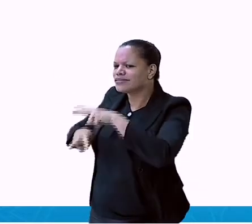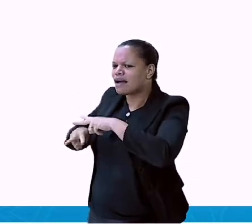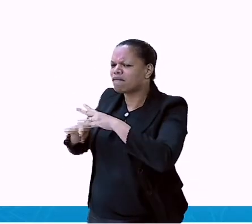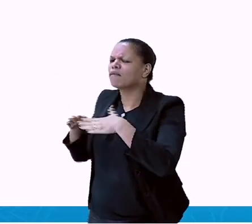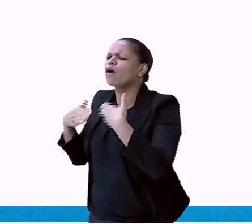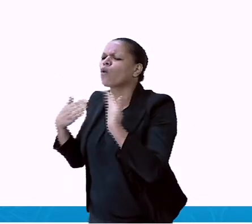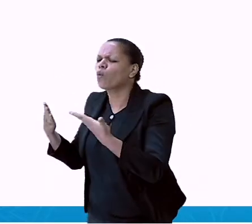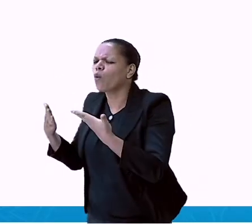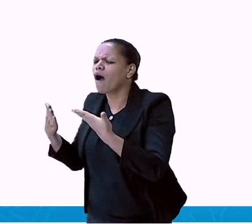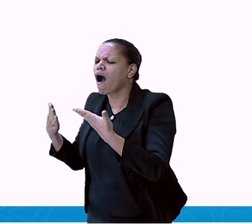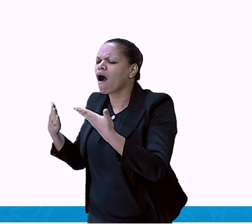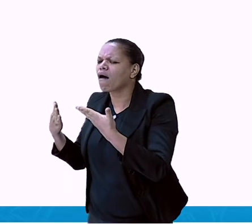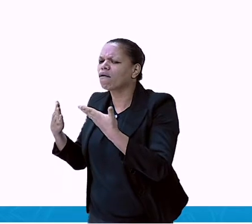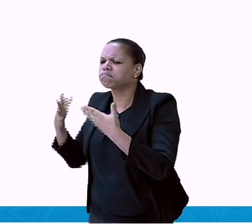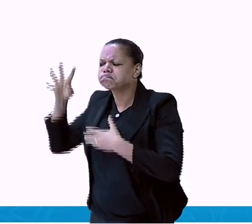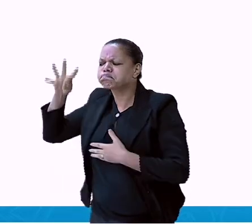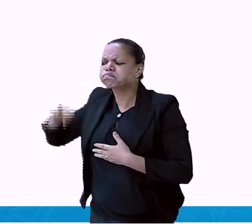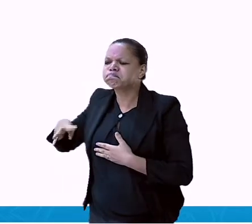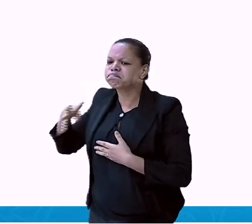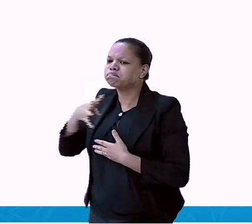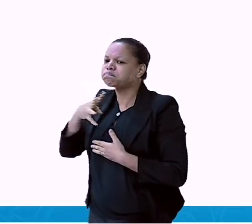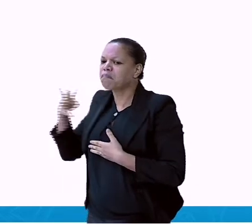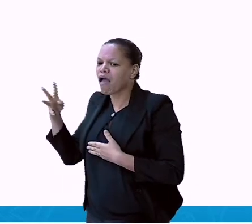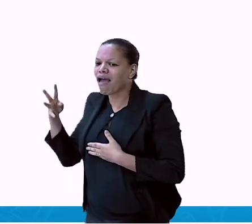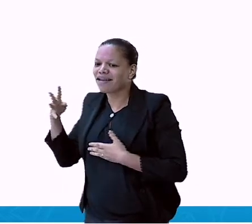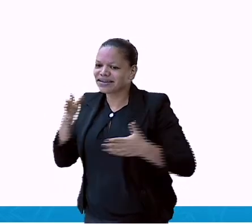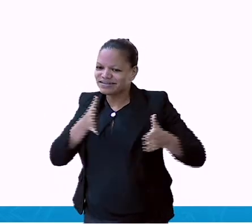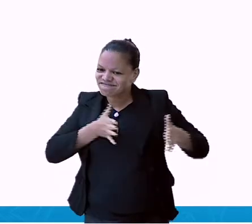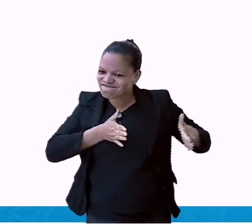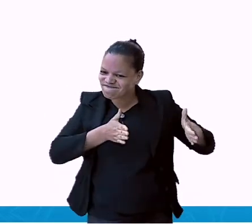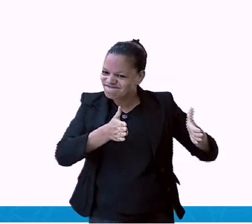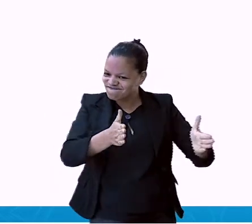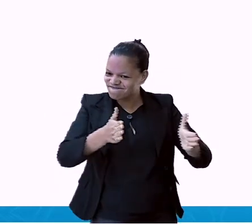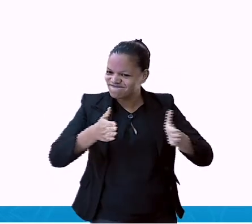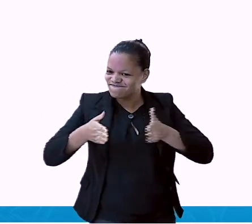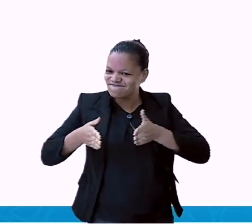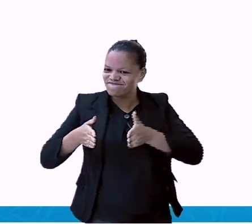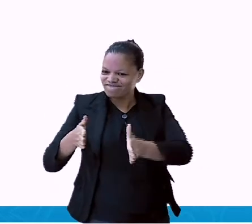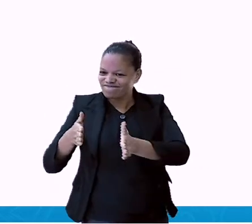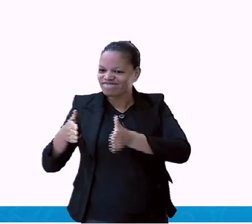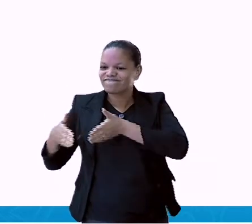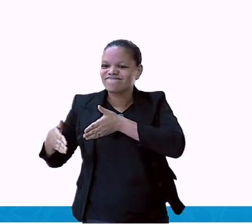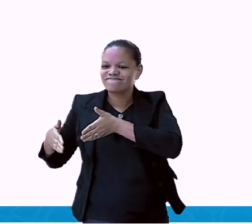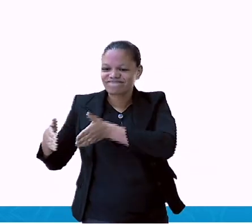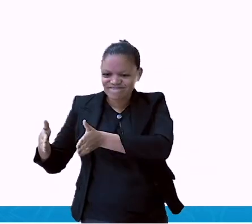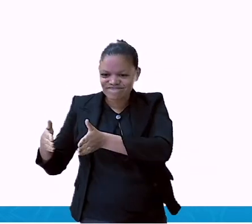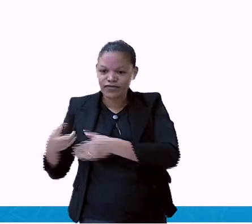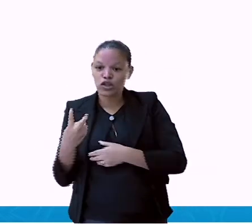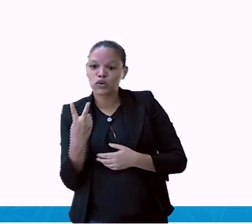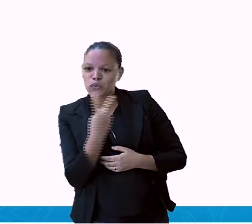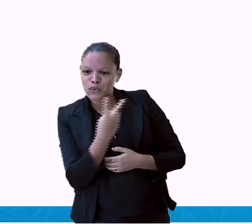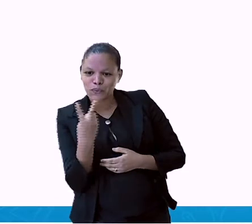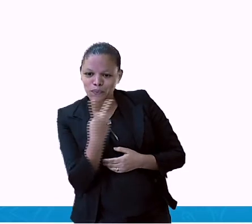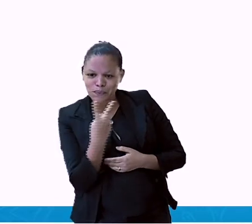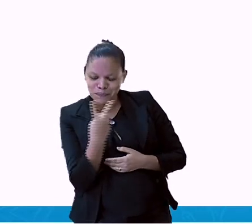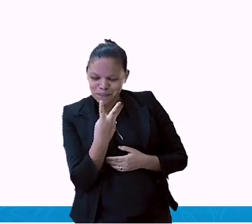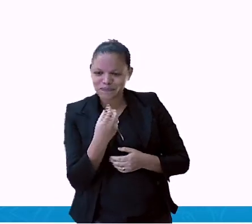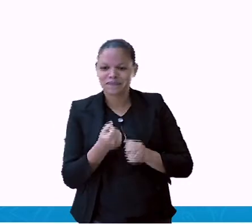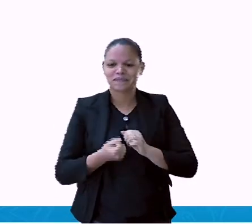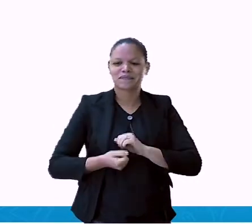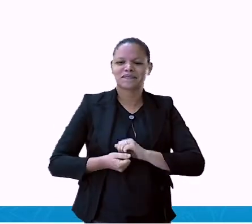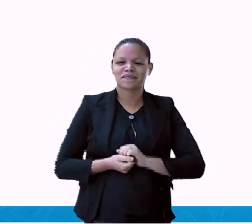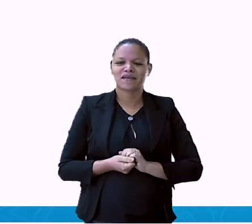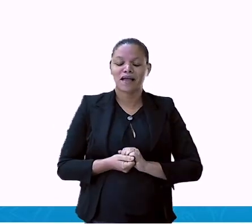entrada. Ela tem aí mais de uma informação, né? Então, vamos analisar. Nós temos, então,